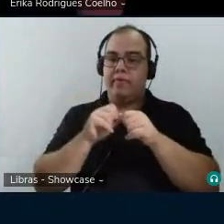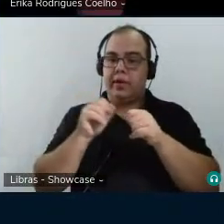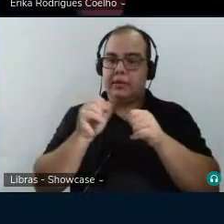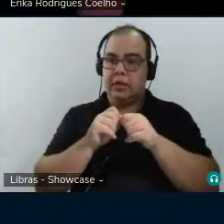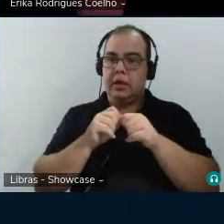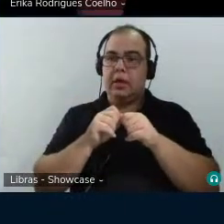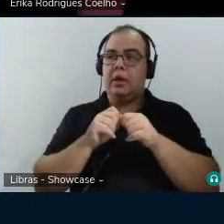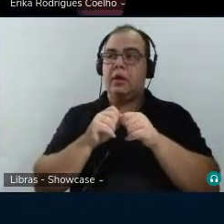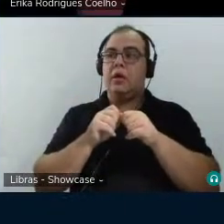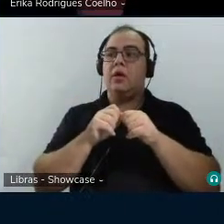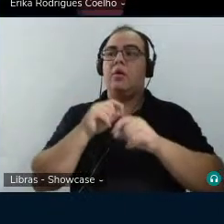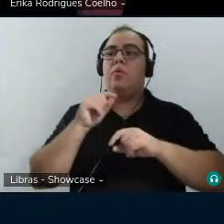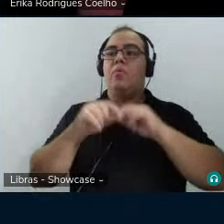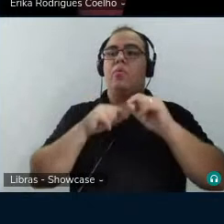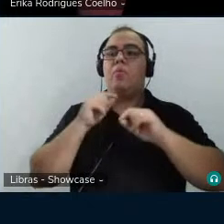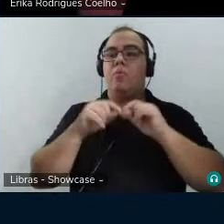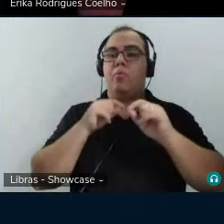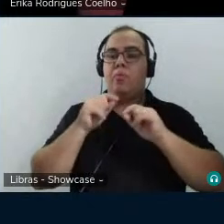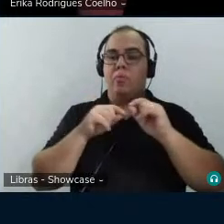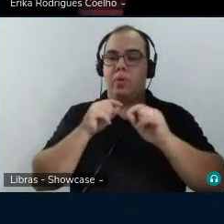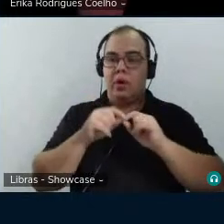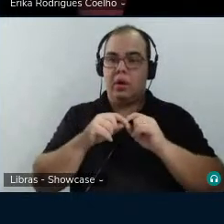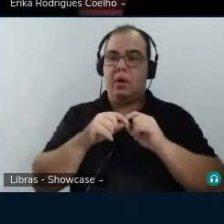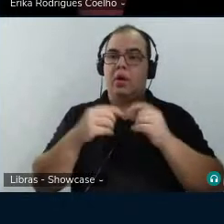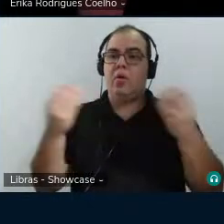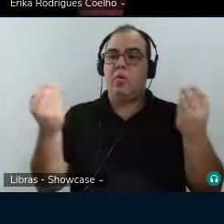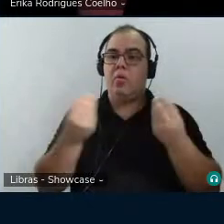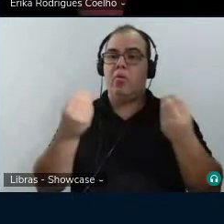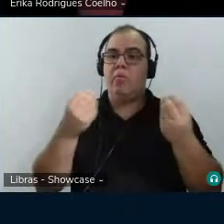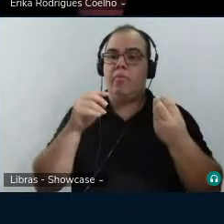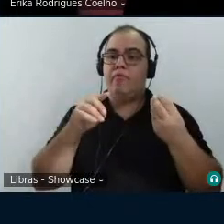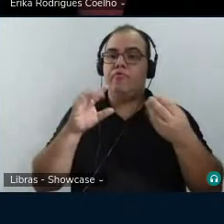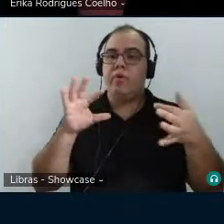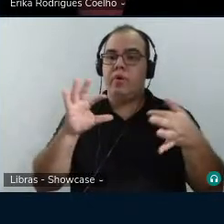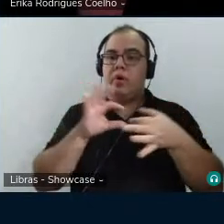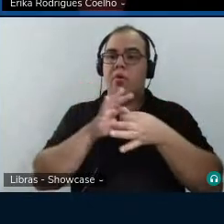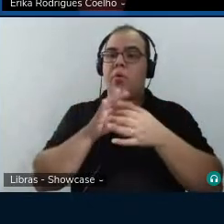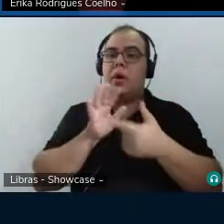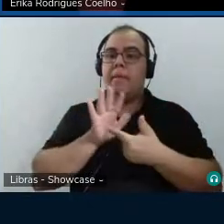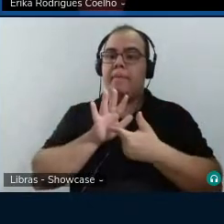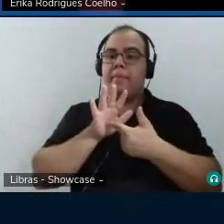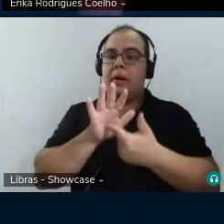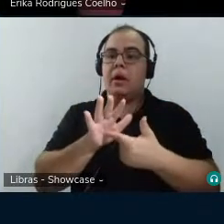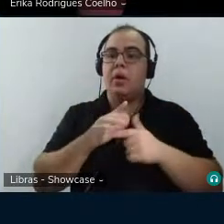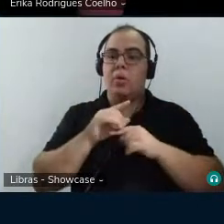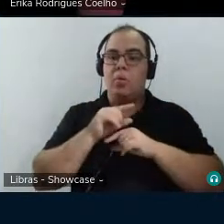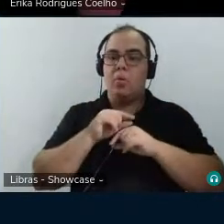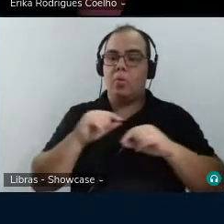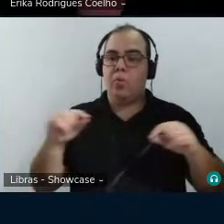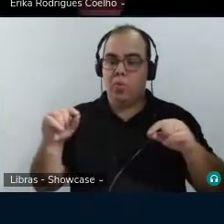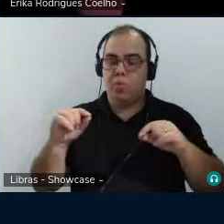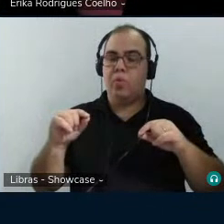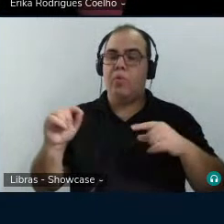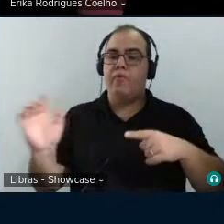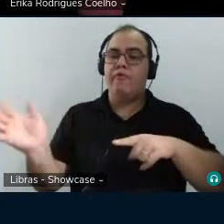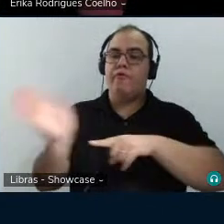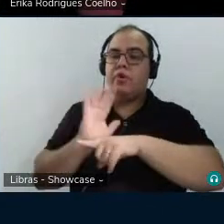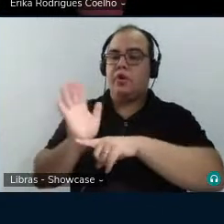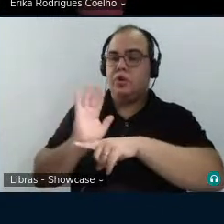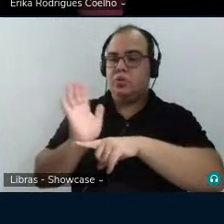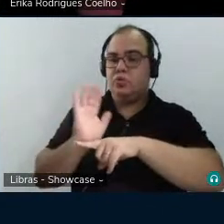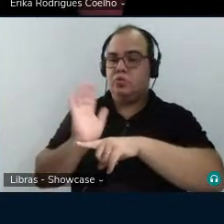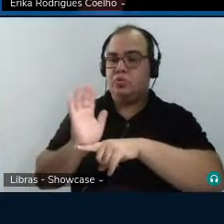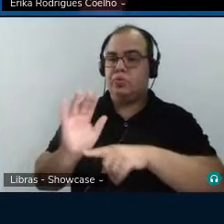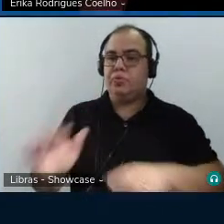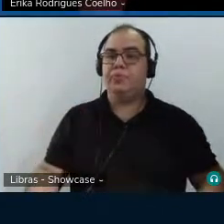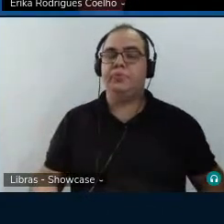quando eu assisti o seu vídeo foi como que você ligou a apresentação, né, do vídeo das